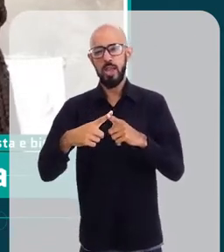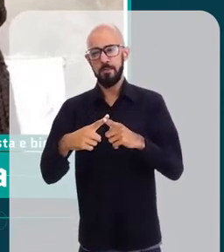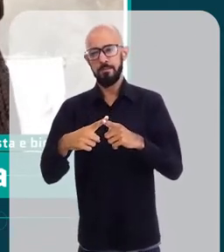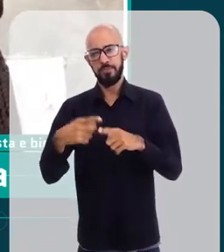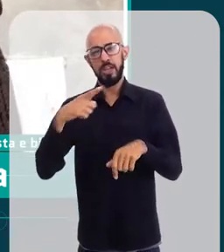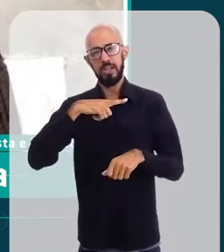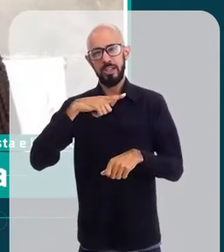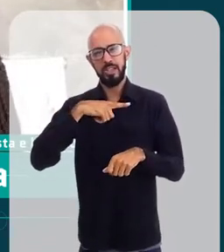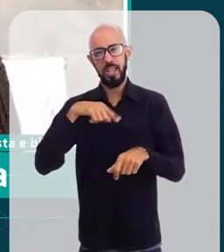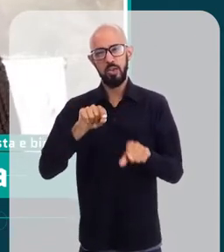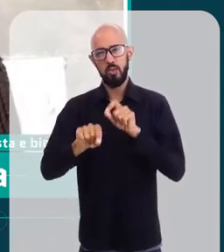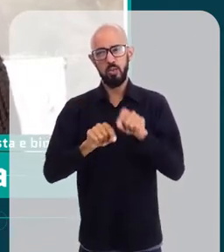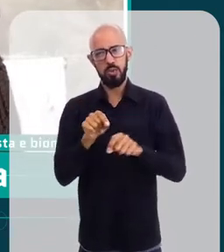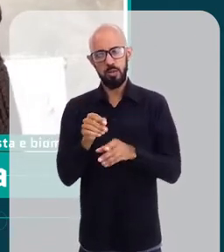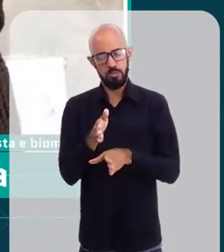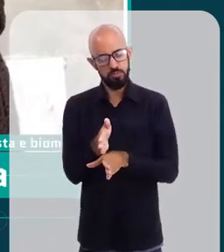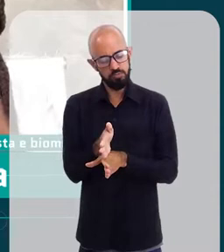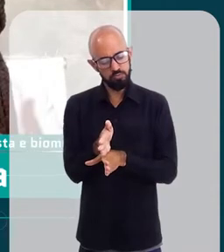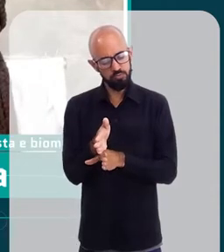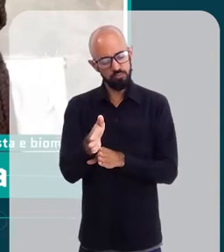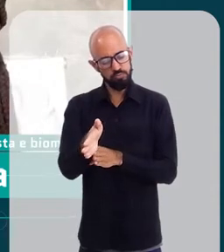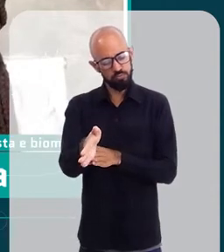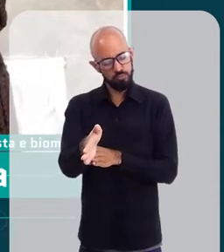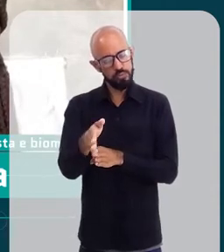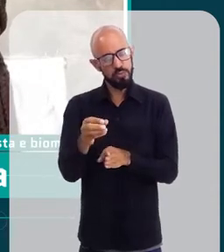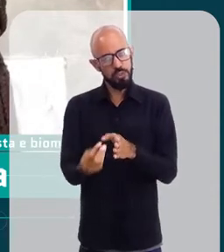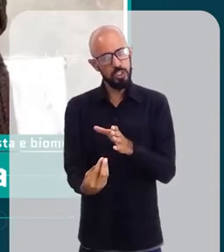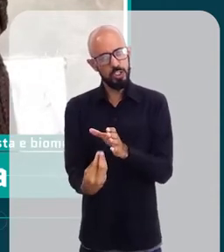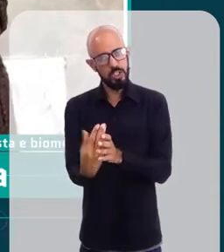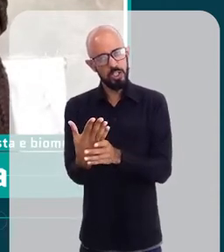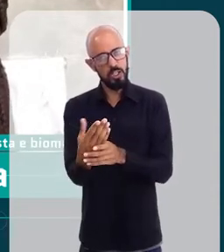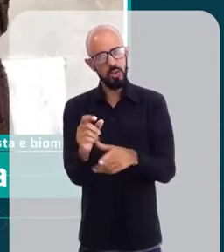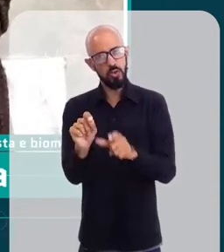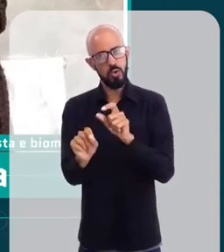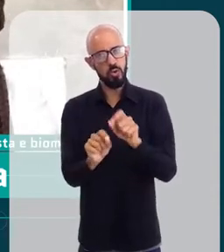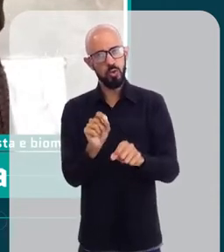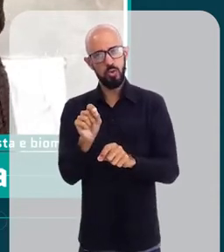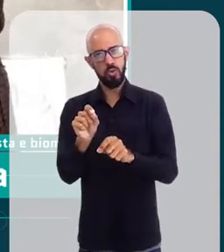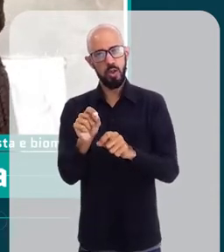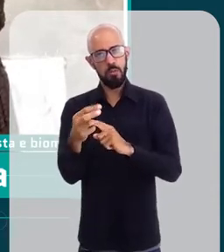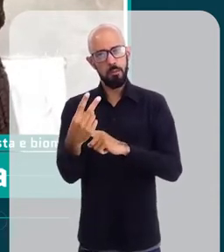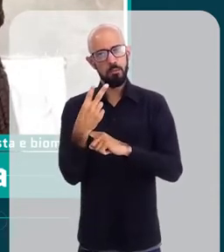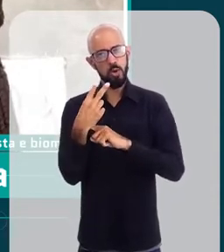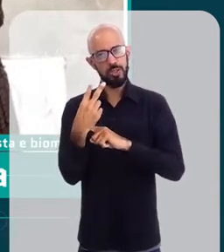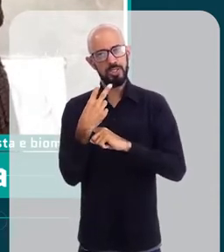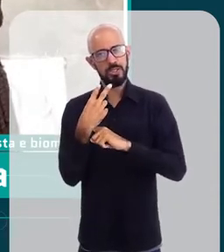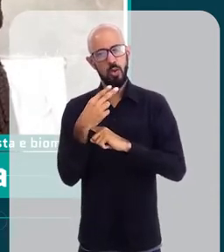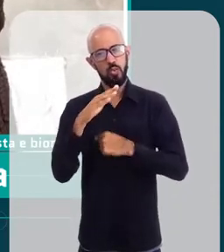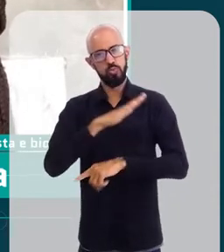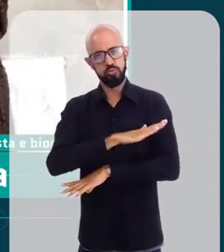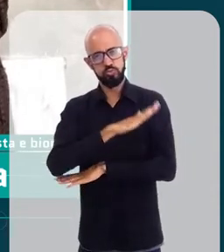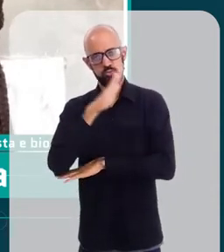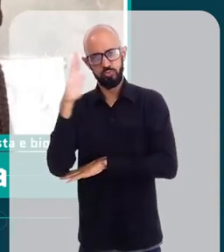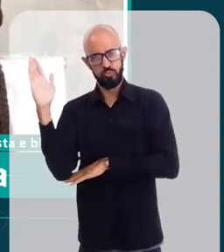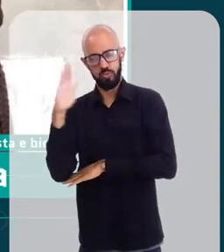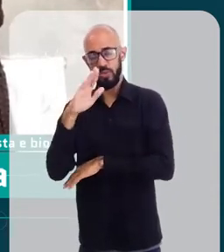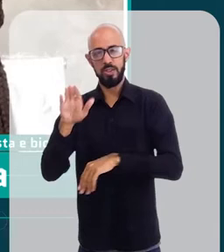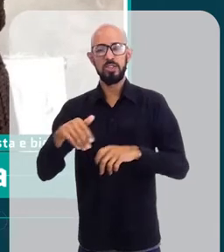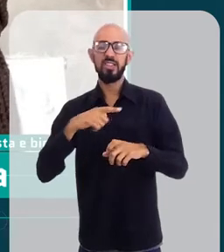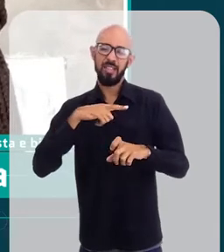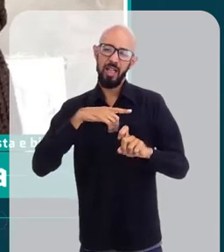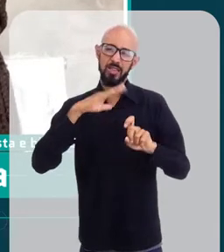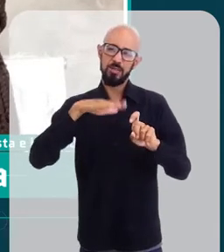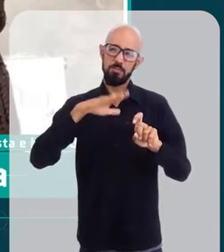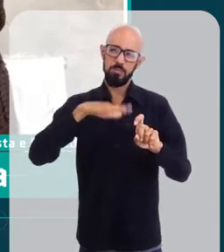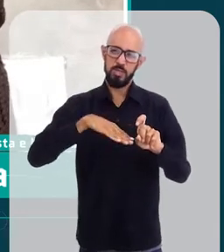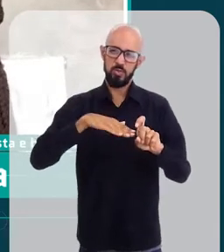estabilidade que deixa com que a pele deixe de ficar protegida no decorrer do dia. Então, a tem o mito de não proteger,